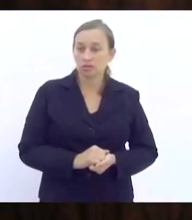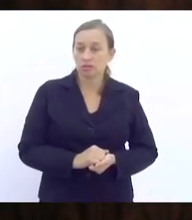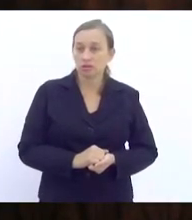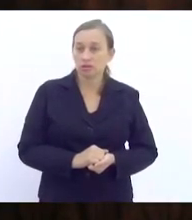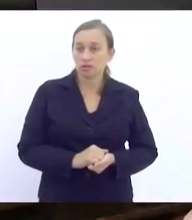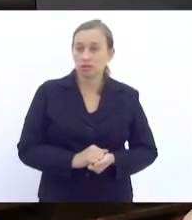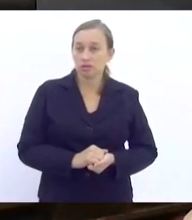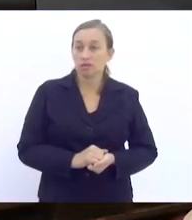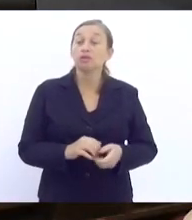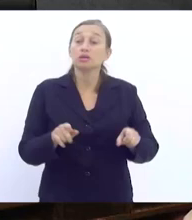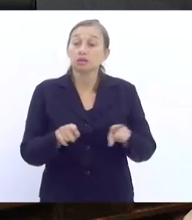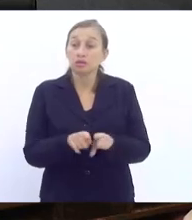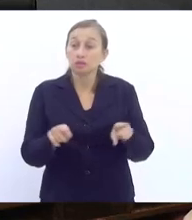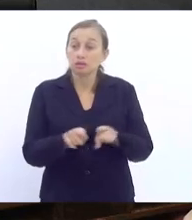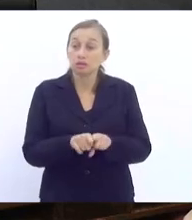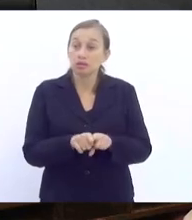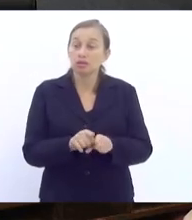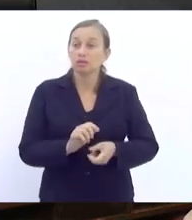Mas também